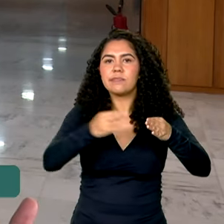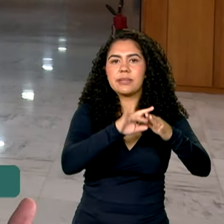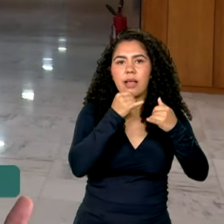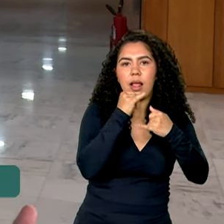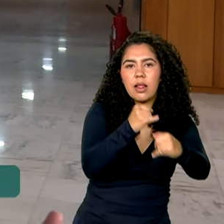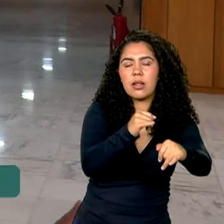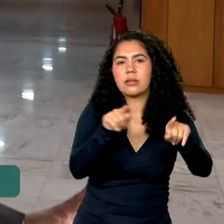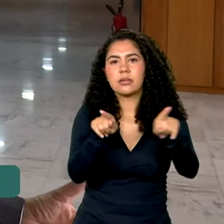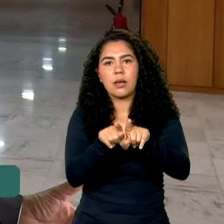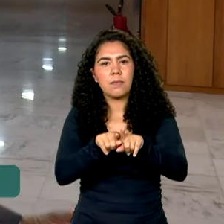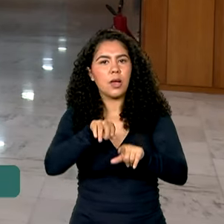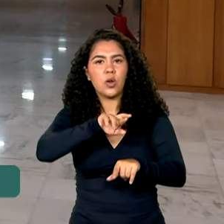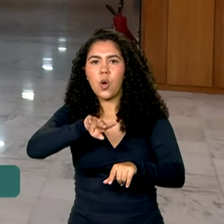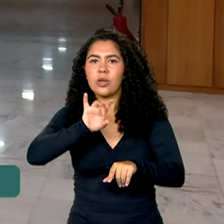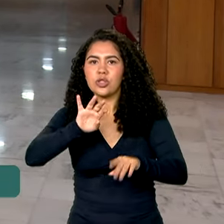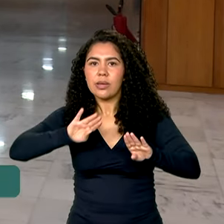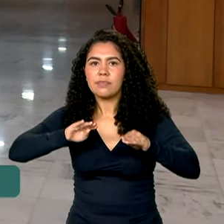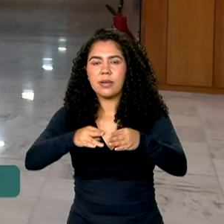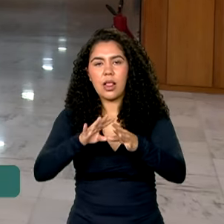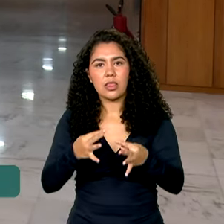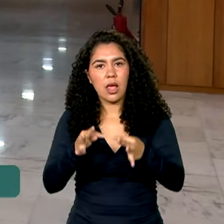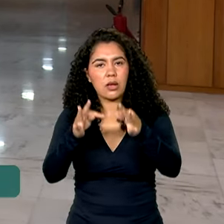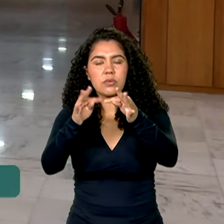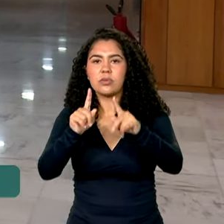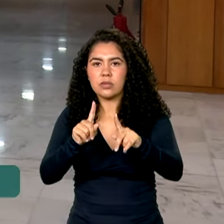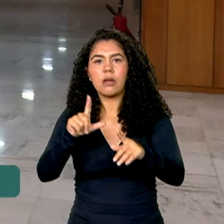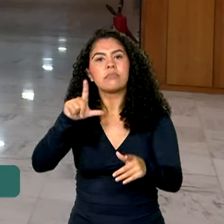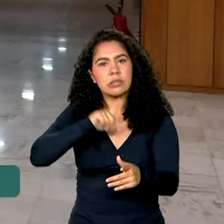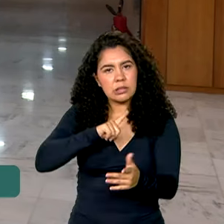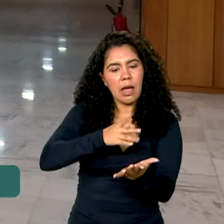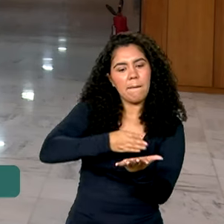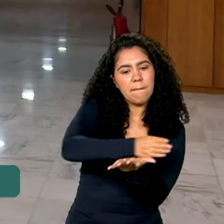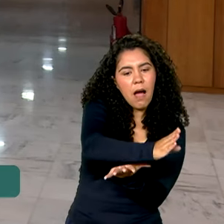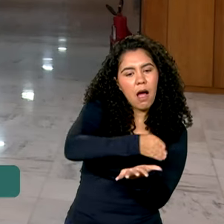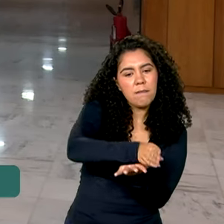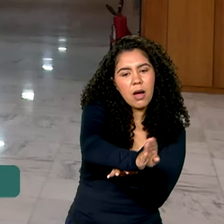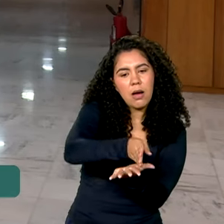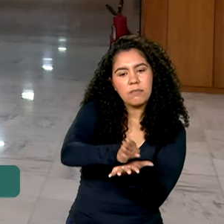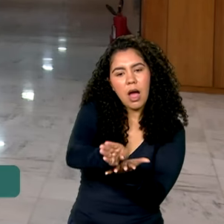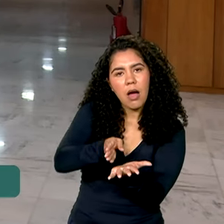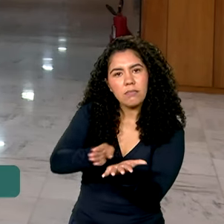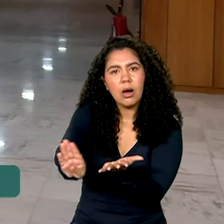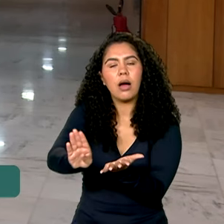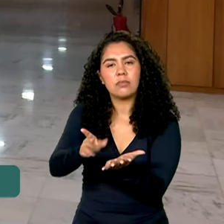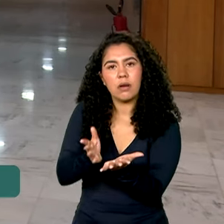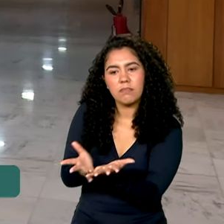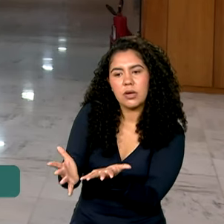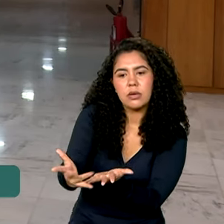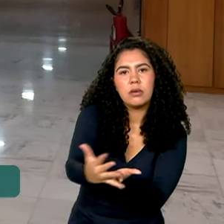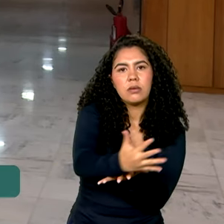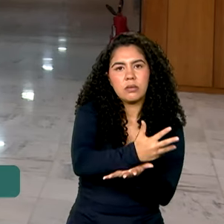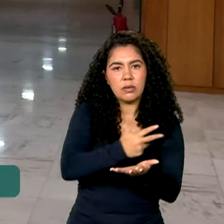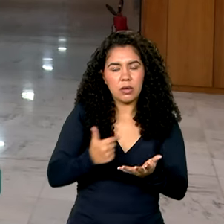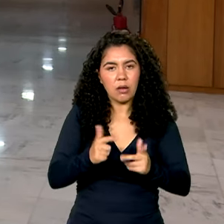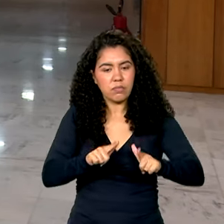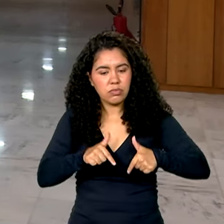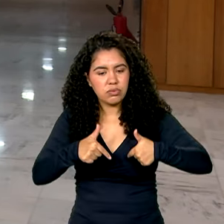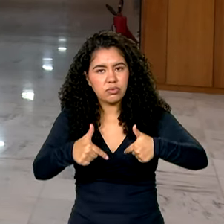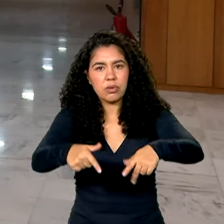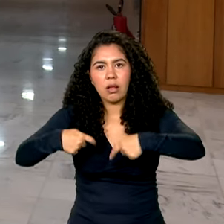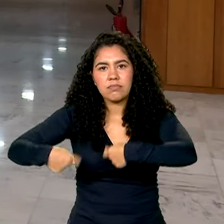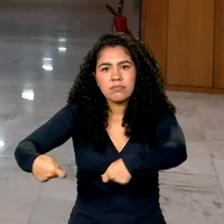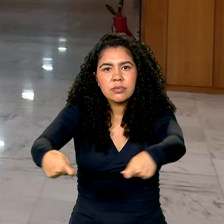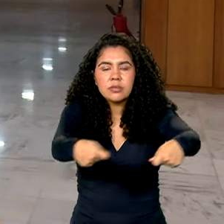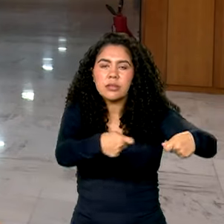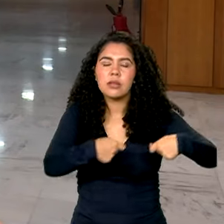tecnologia que vem sendo puxada por essa demanda de minério, demanda de combustível nuclear, que vai